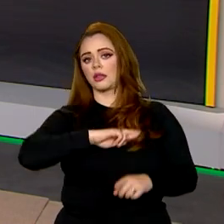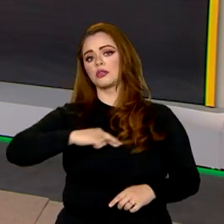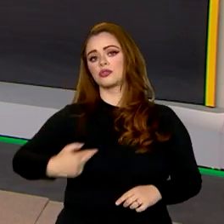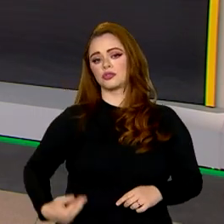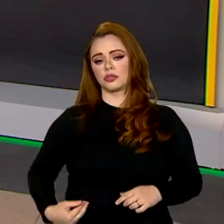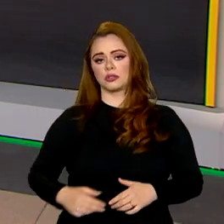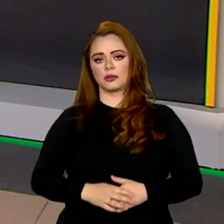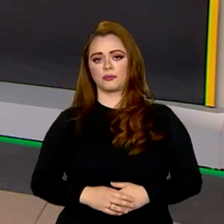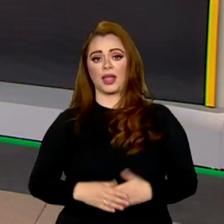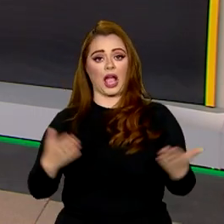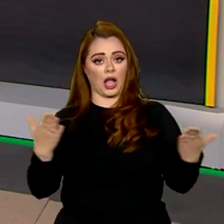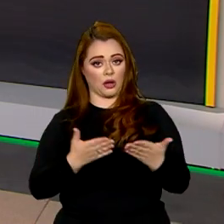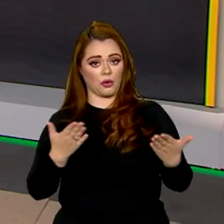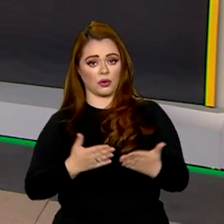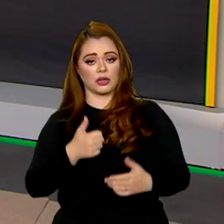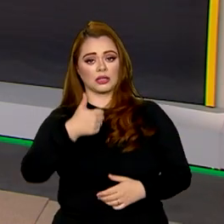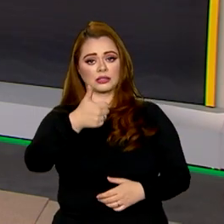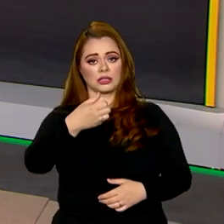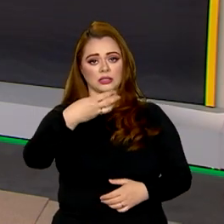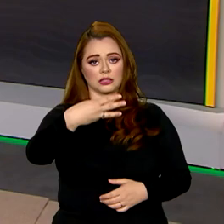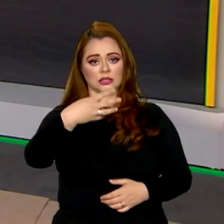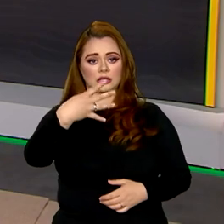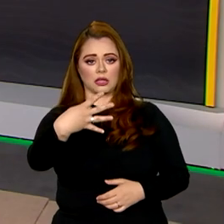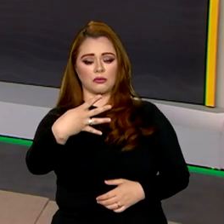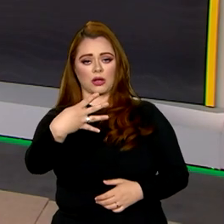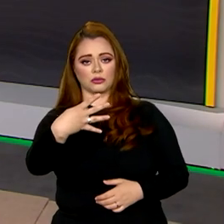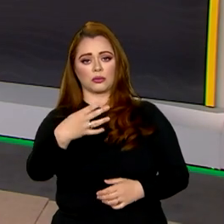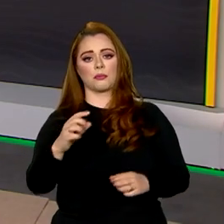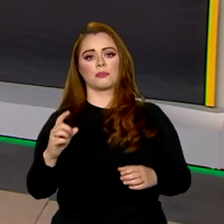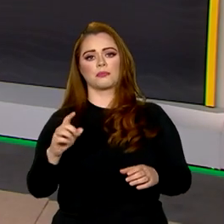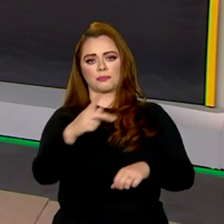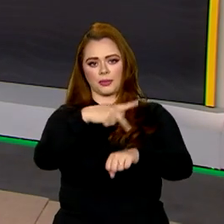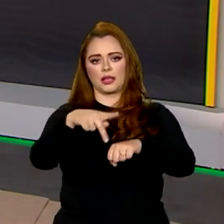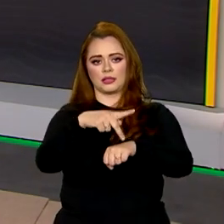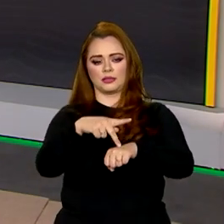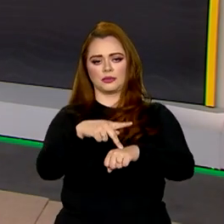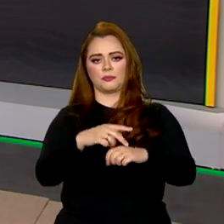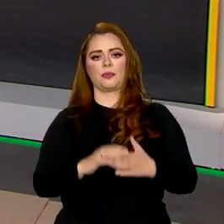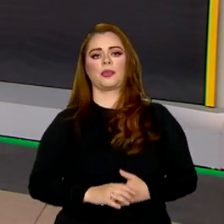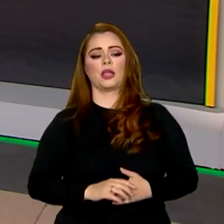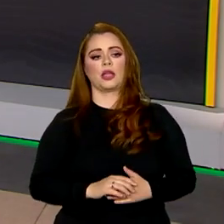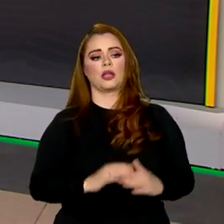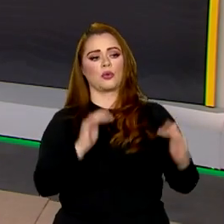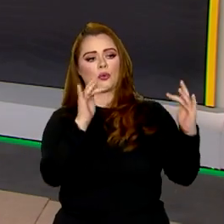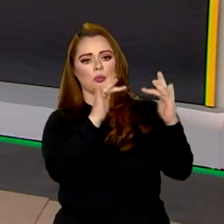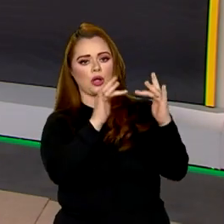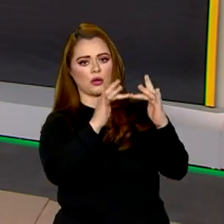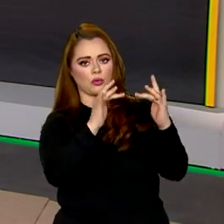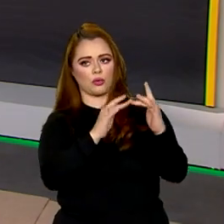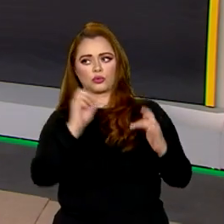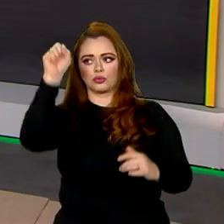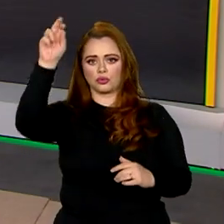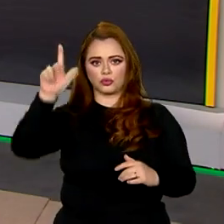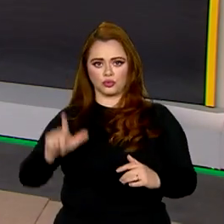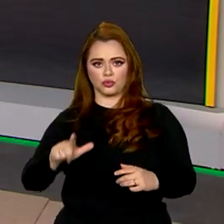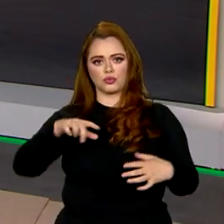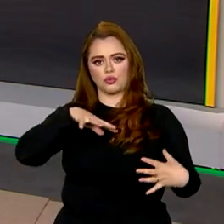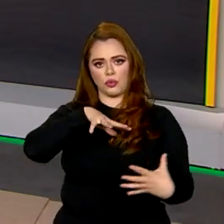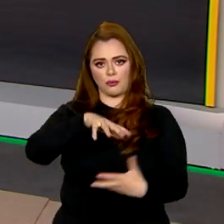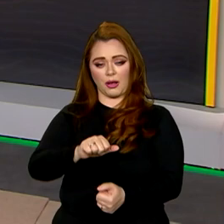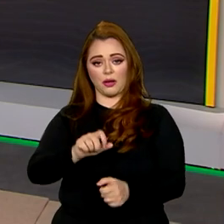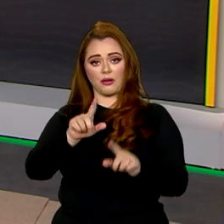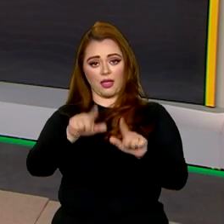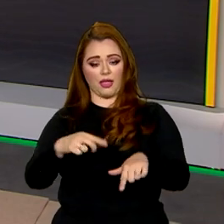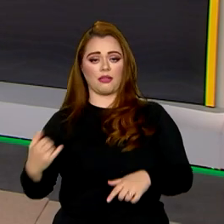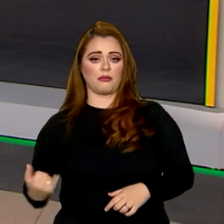Atualmente, são 134 integrantes. O alinhamento entre os países do chamado Sul Global tem sido